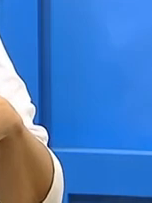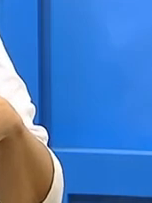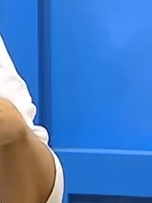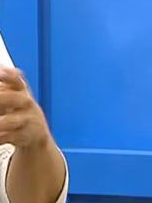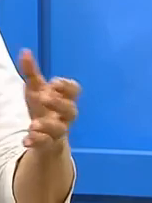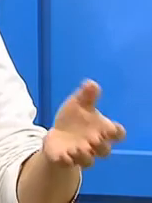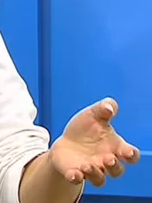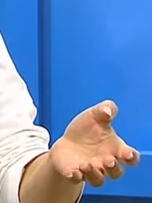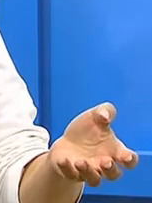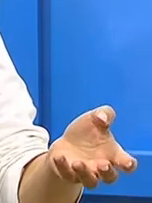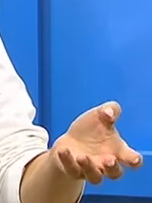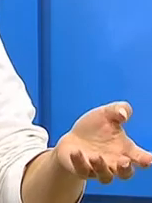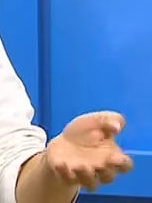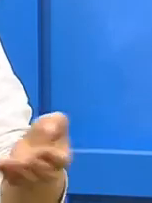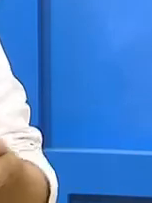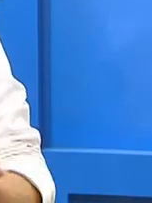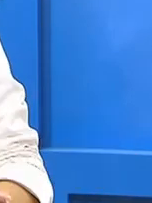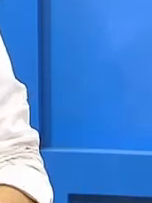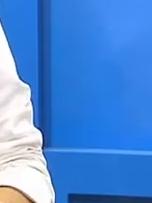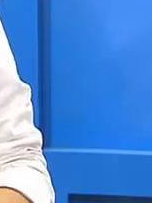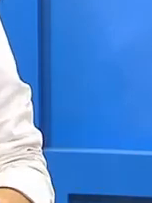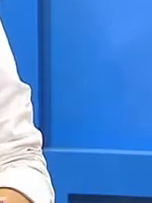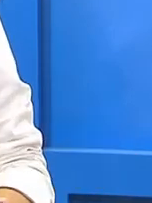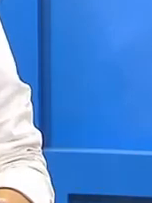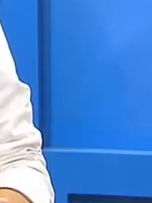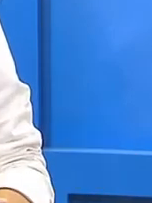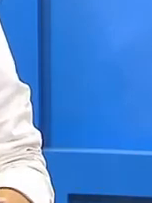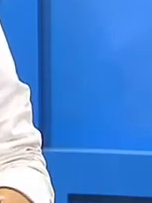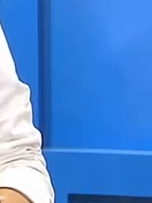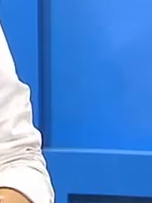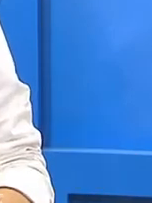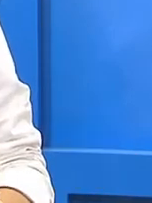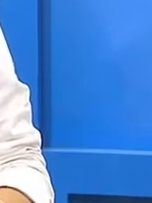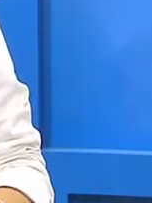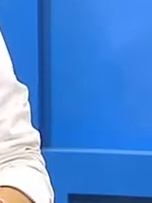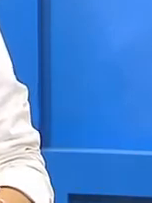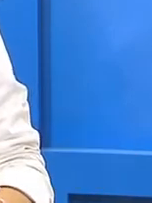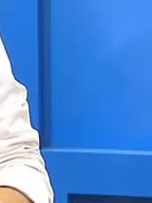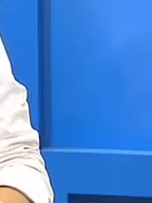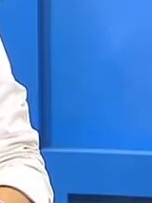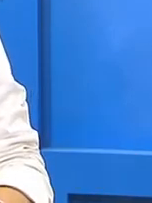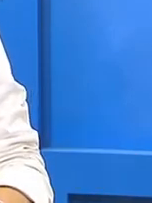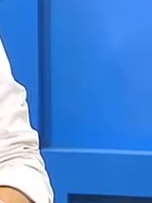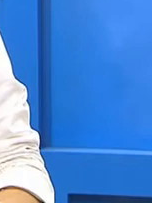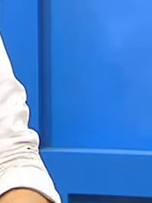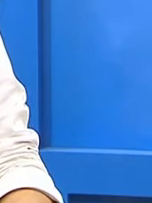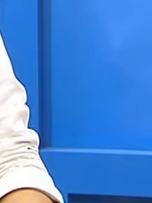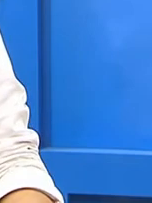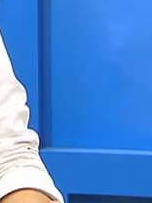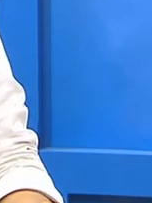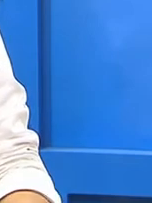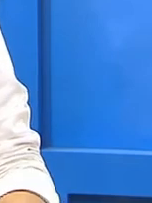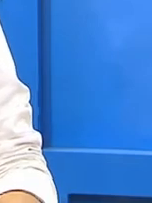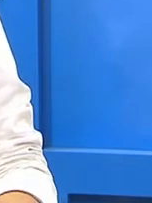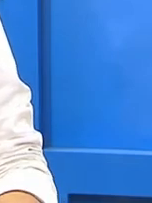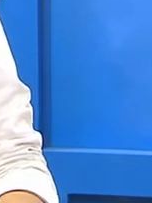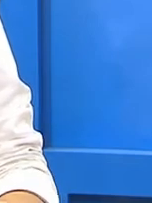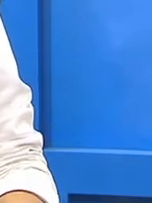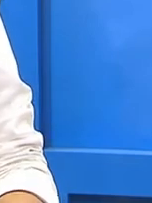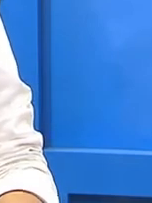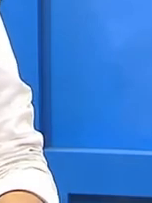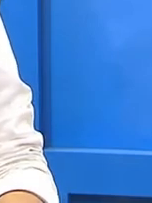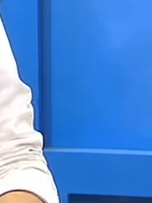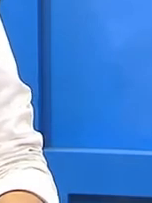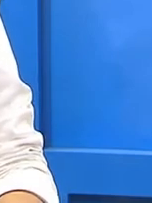Olá, bom dia, seja bem-vindo à teleconferência do Ministério do Desenvolvimento Social e Combate à Fome. Hoje nós vamos falar